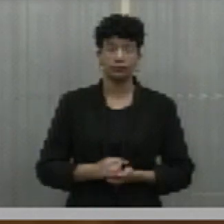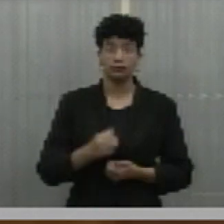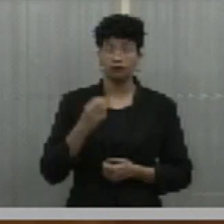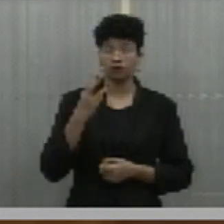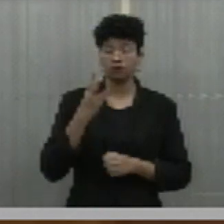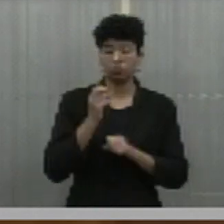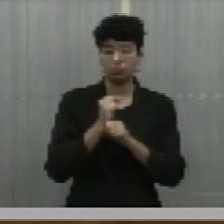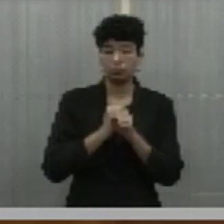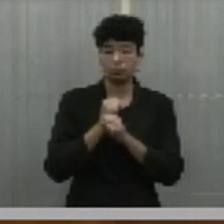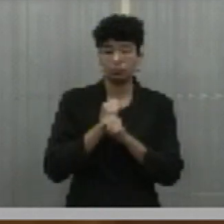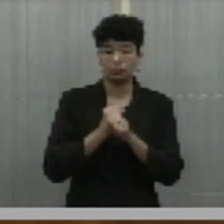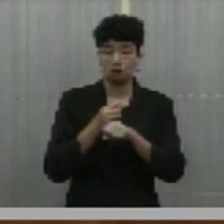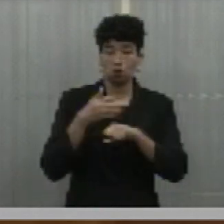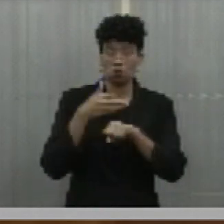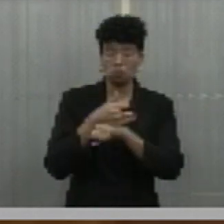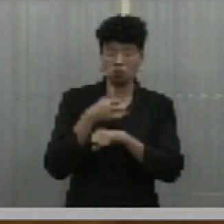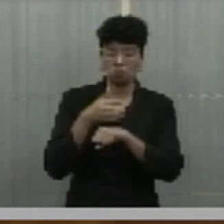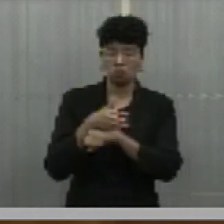anos em atuação.